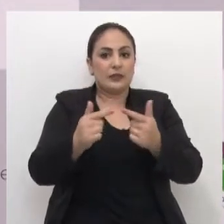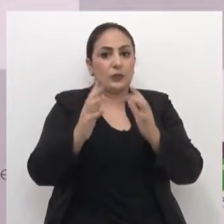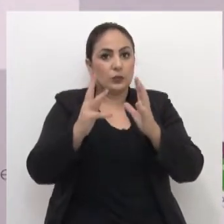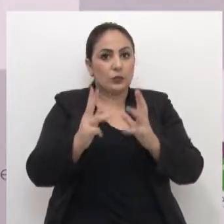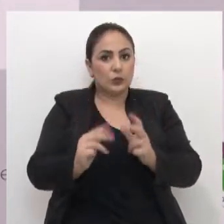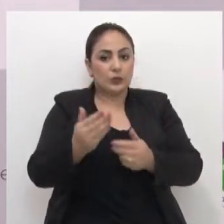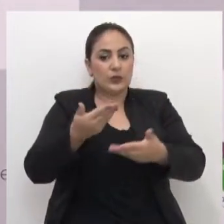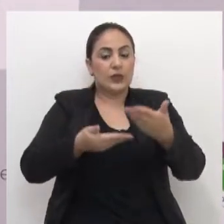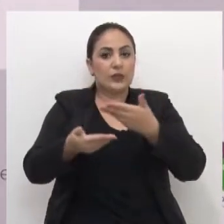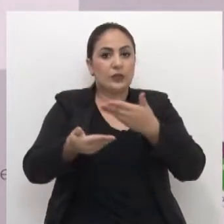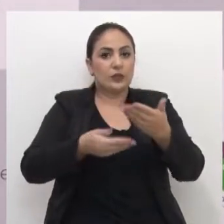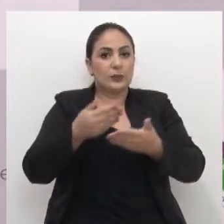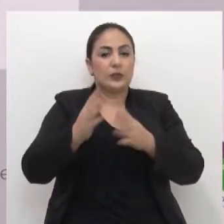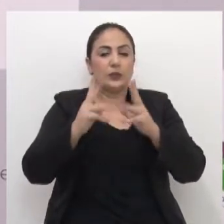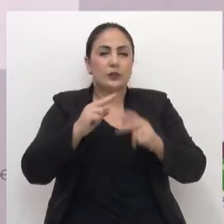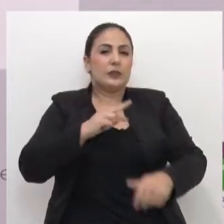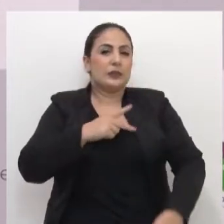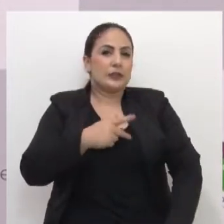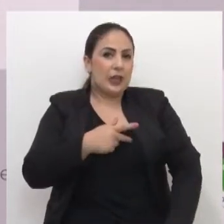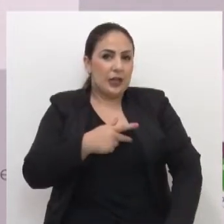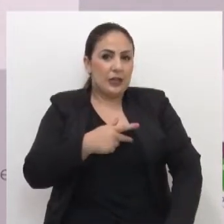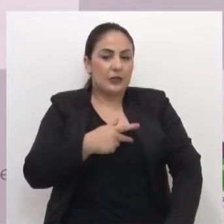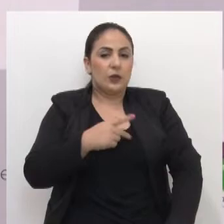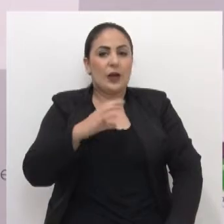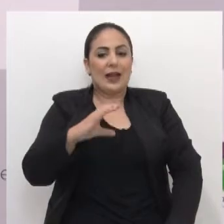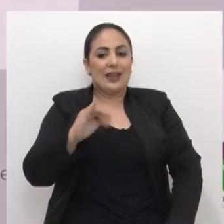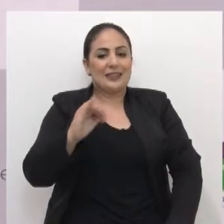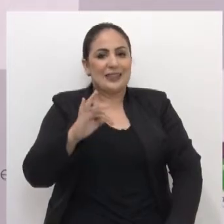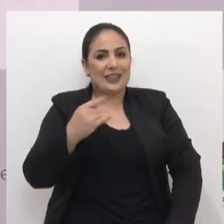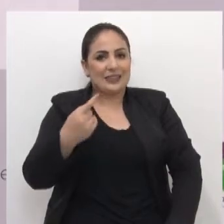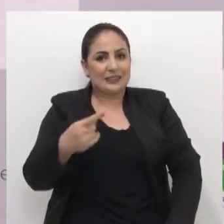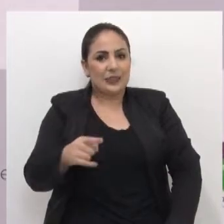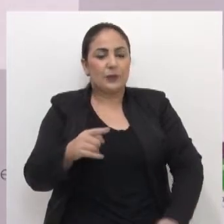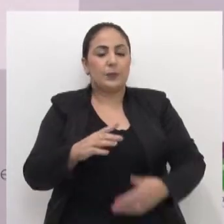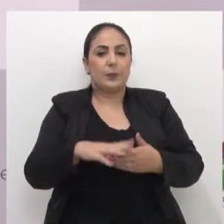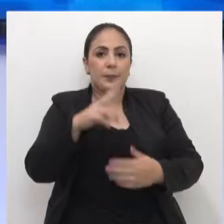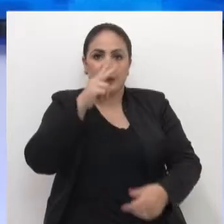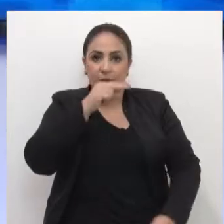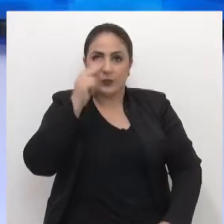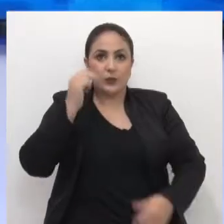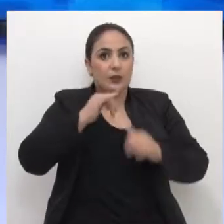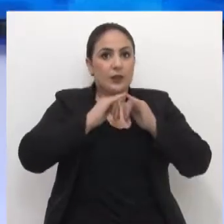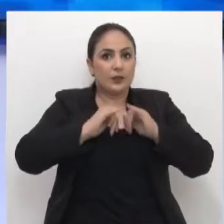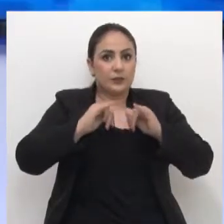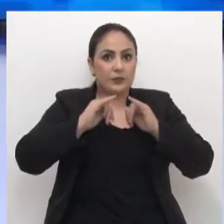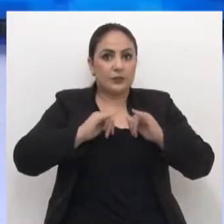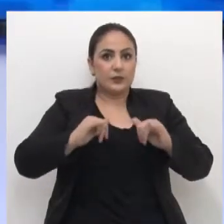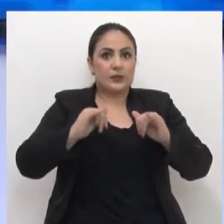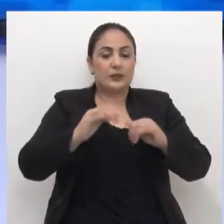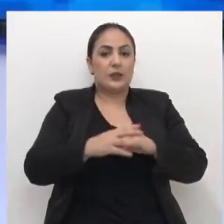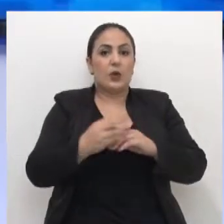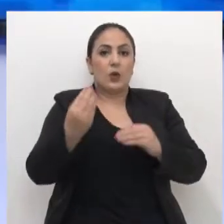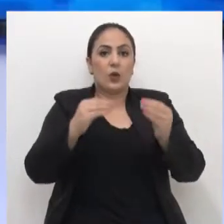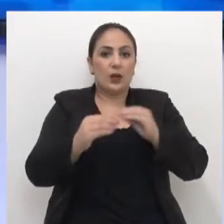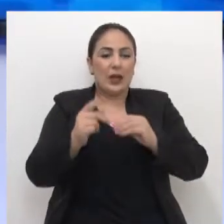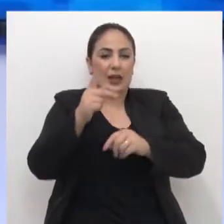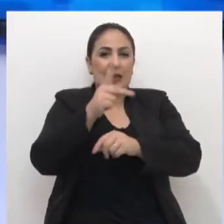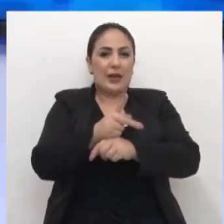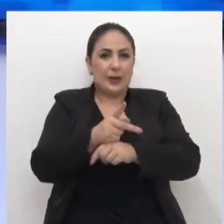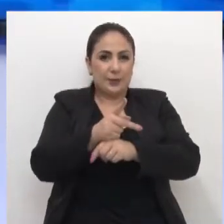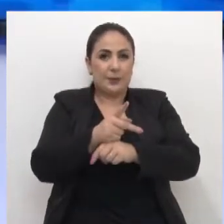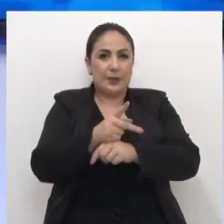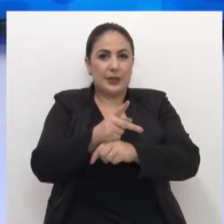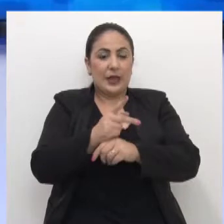às ações de atendimento veterinário, castração. Prefeitura anuncia a instalação de